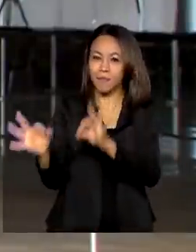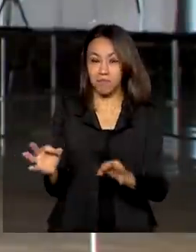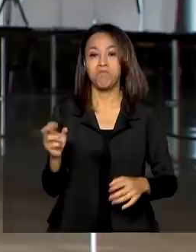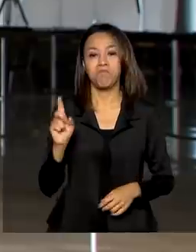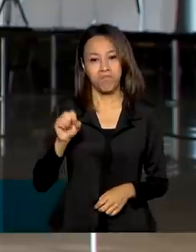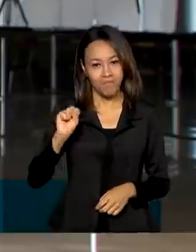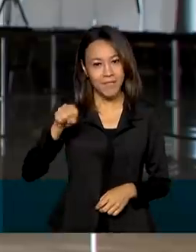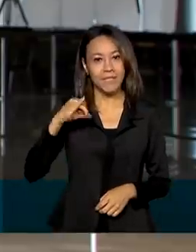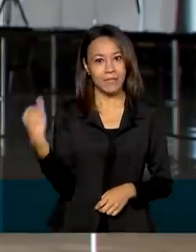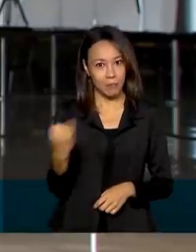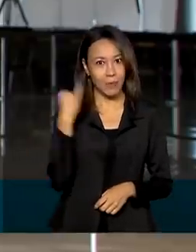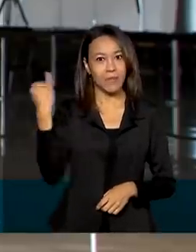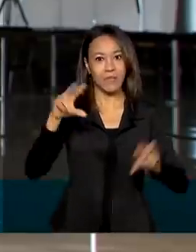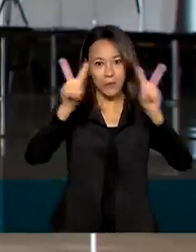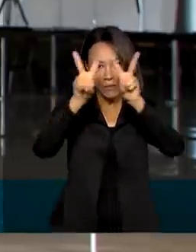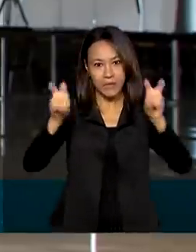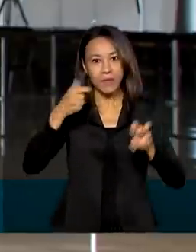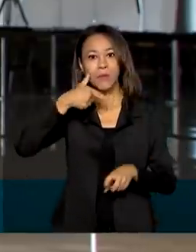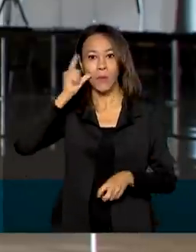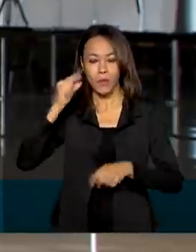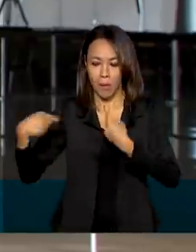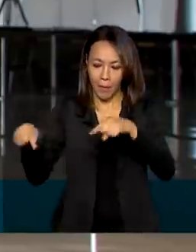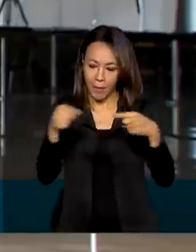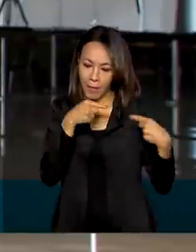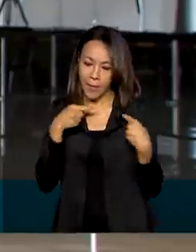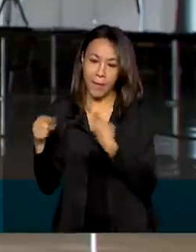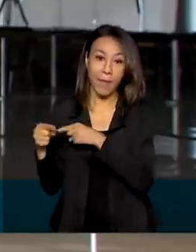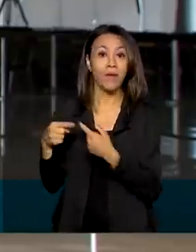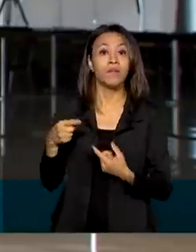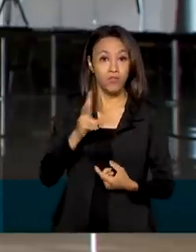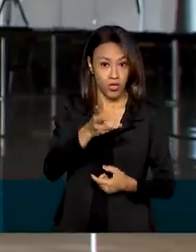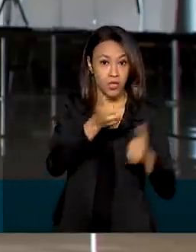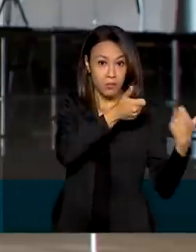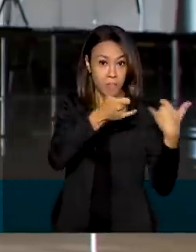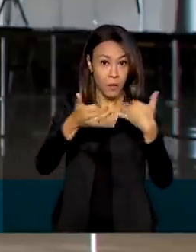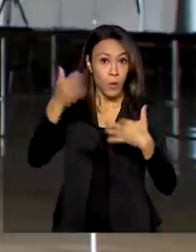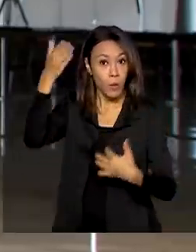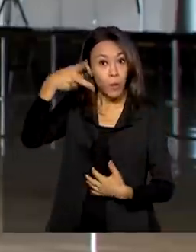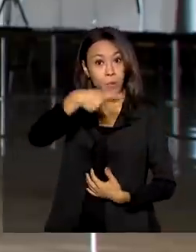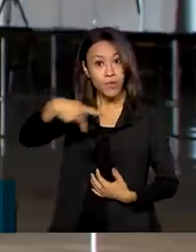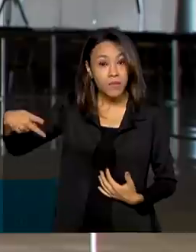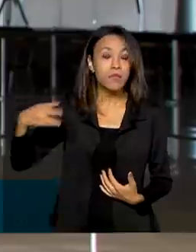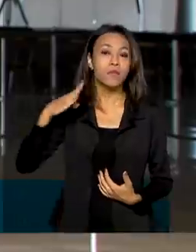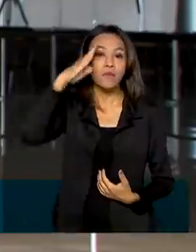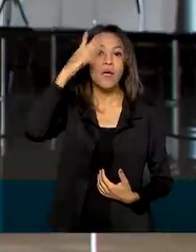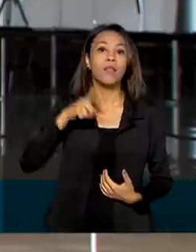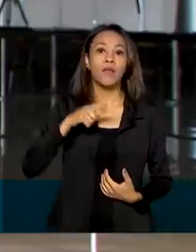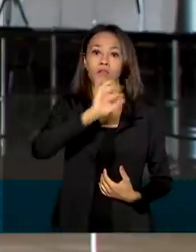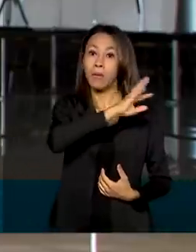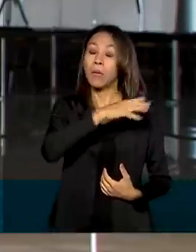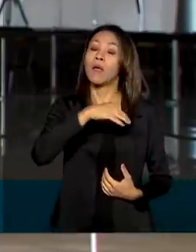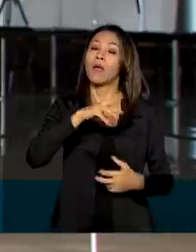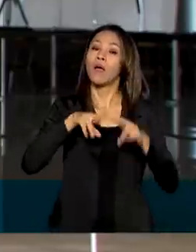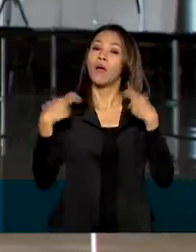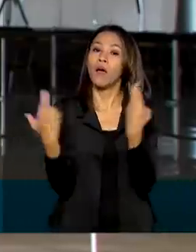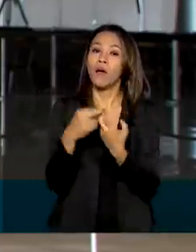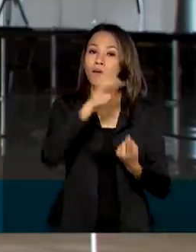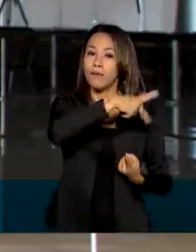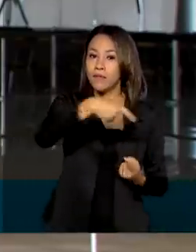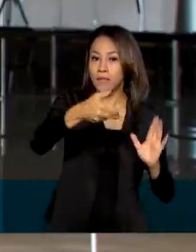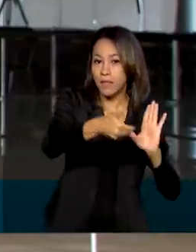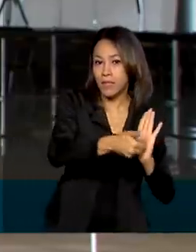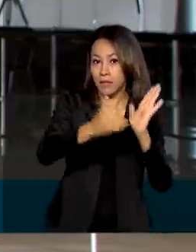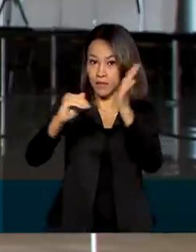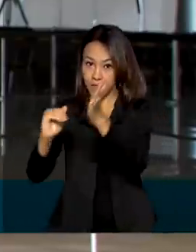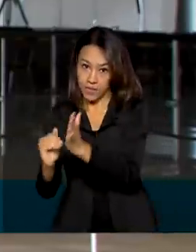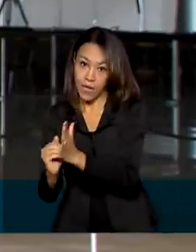relevantes os temas que foram debatidos ontem. Como você disse, o presidente Jair Bolsonaro esteve reunido ontem com o presidente do Senado e da Câmara, Rodrigo